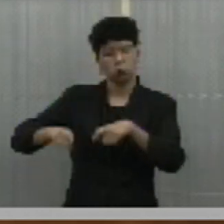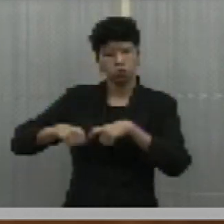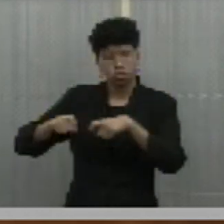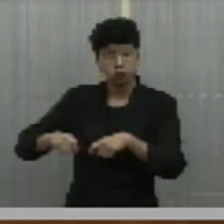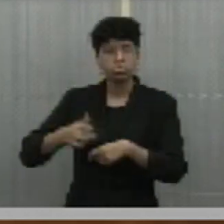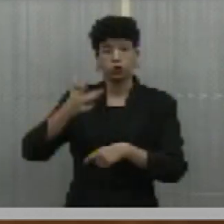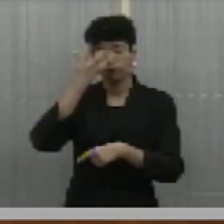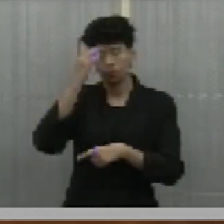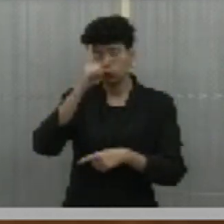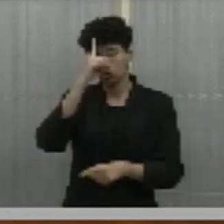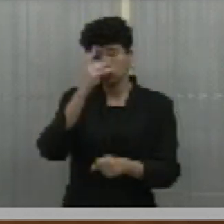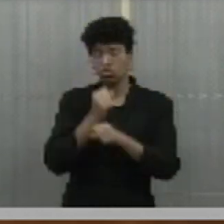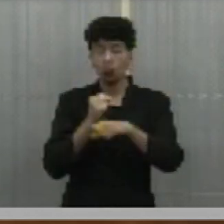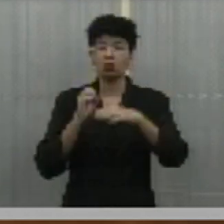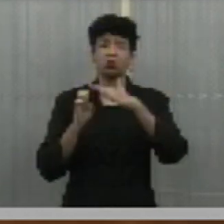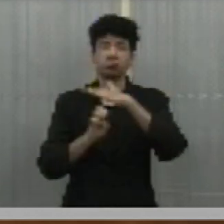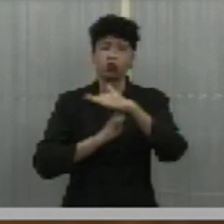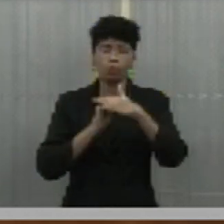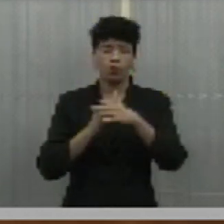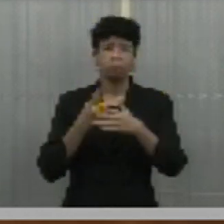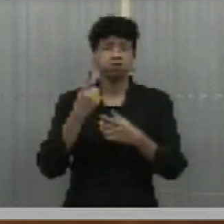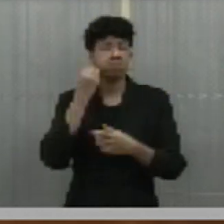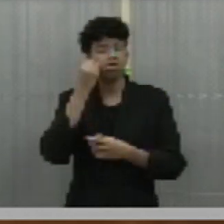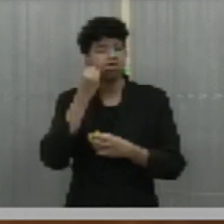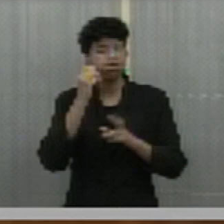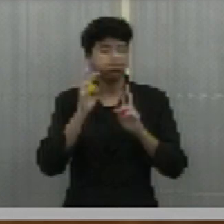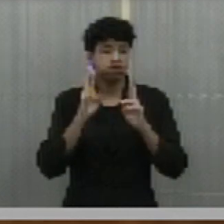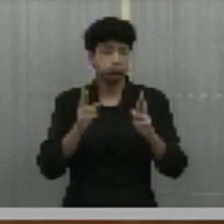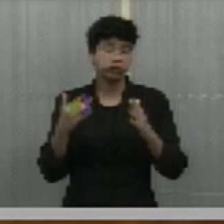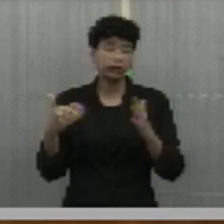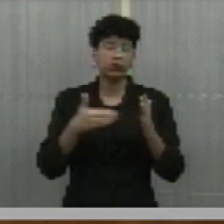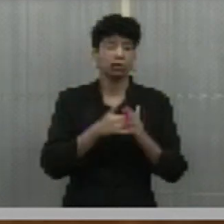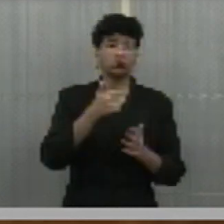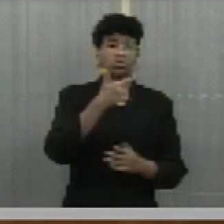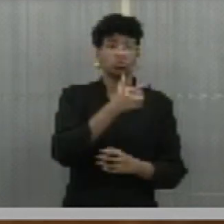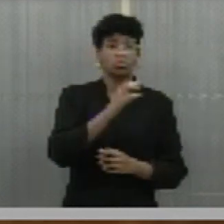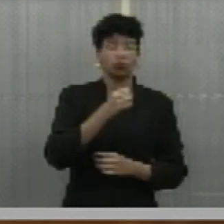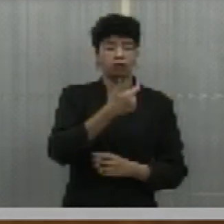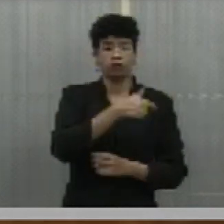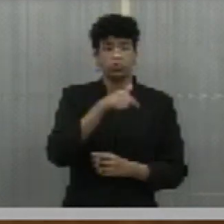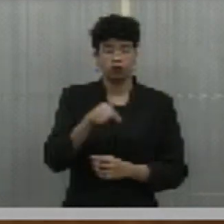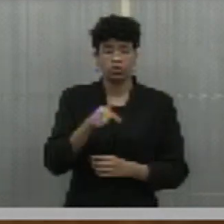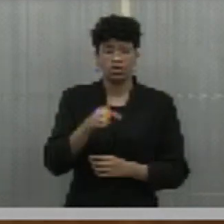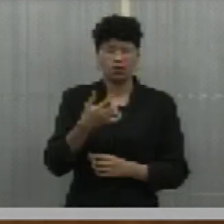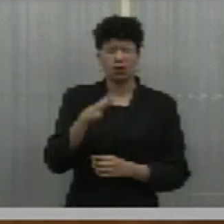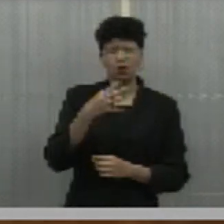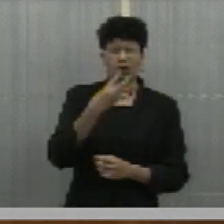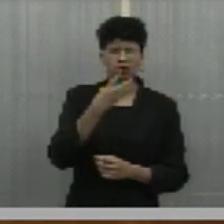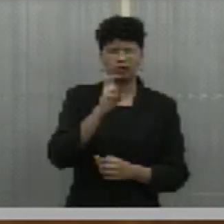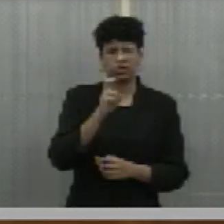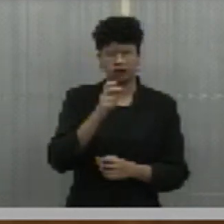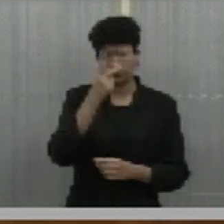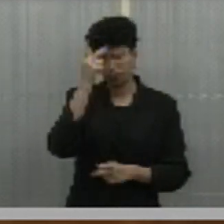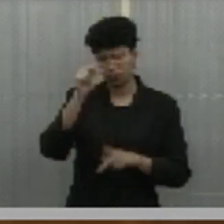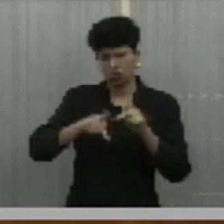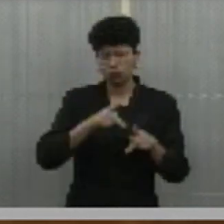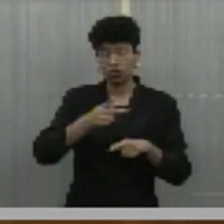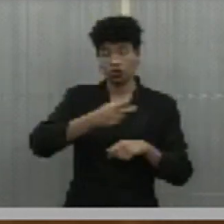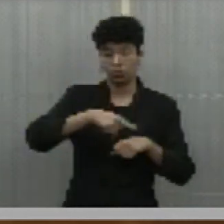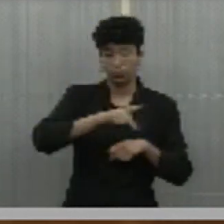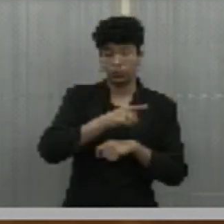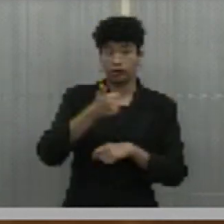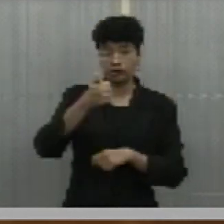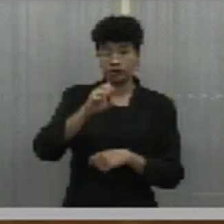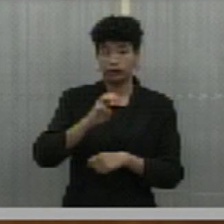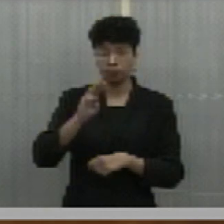empregadores, as perspectivas de ir até 2027, em 45 países de todo o mundo, a redução de cerca de